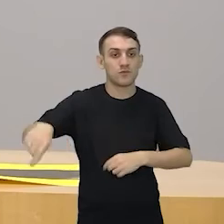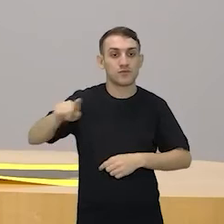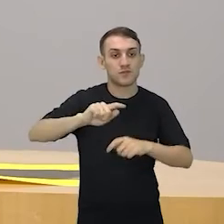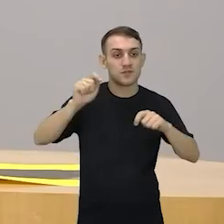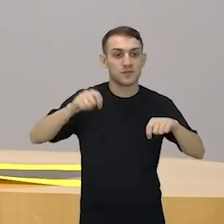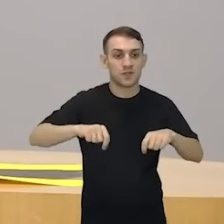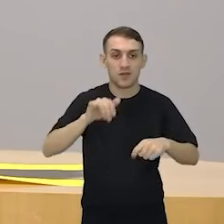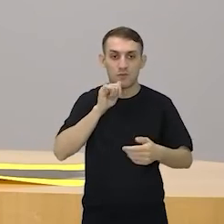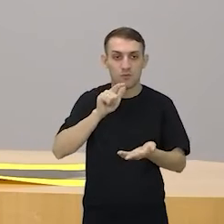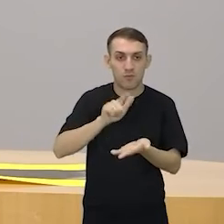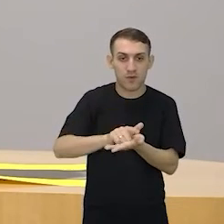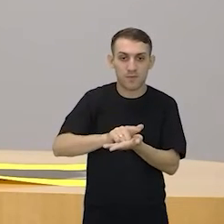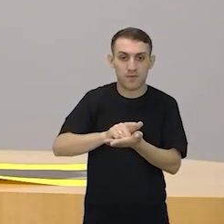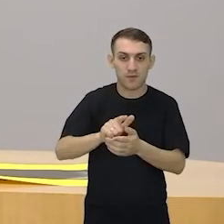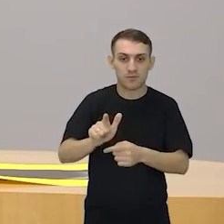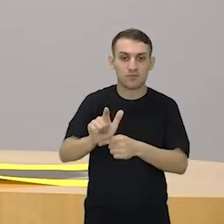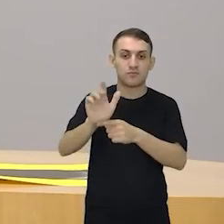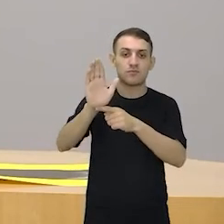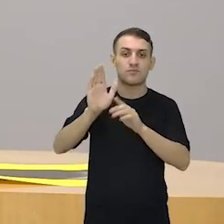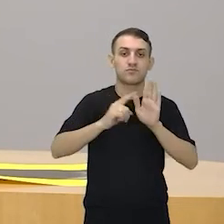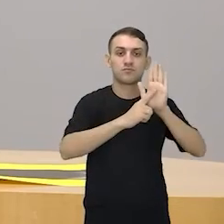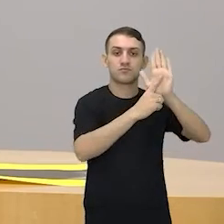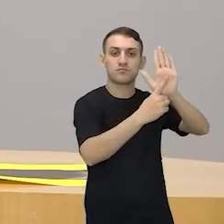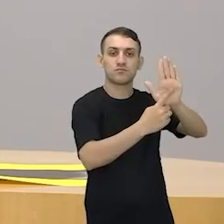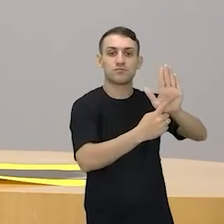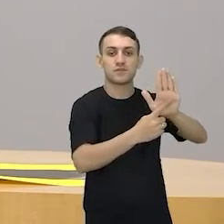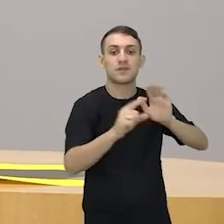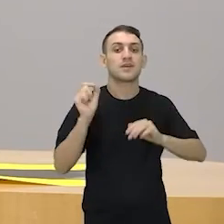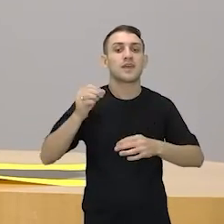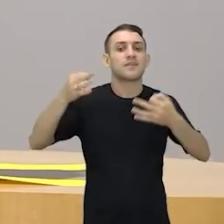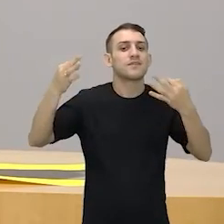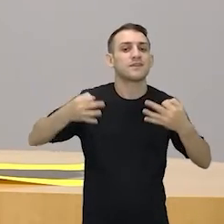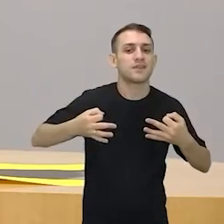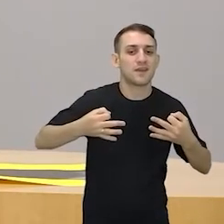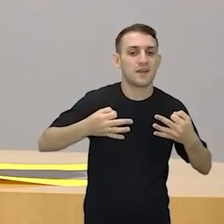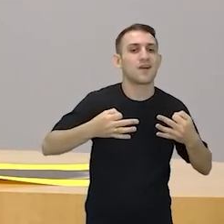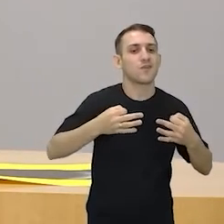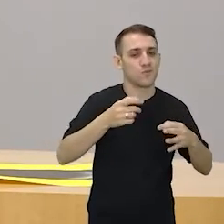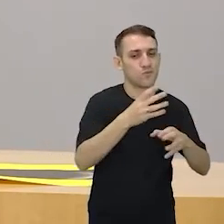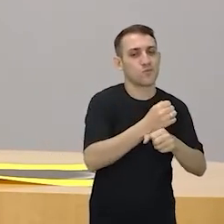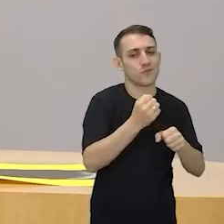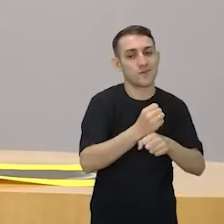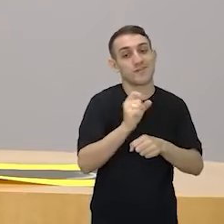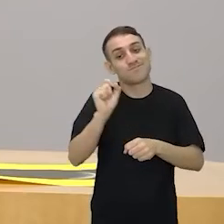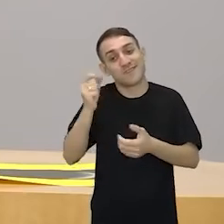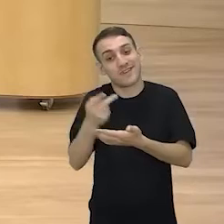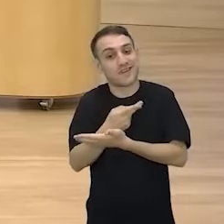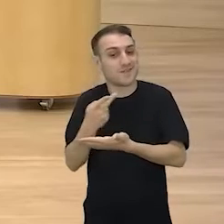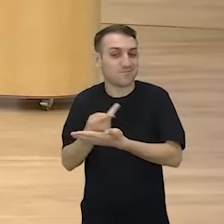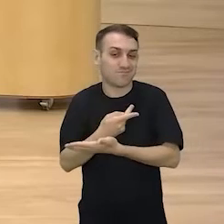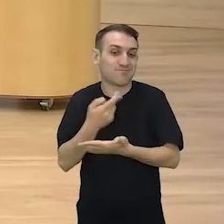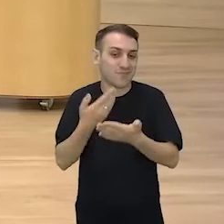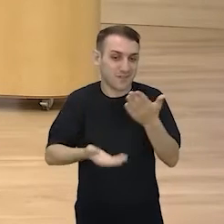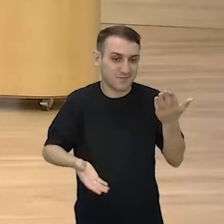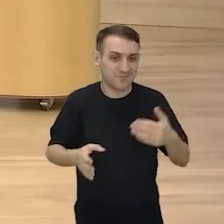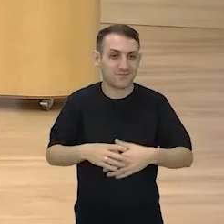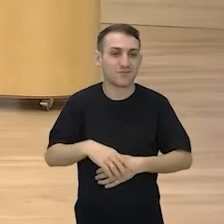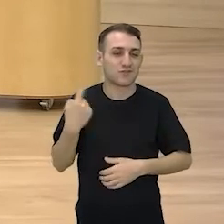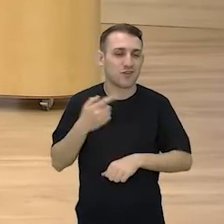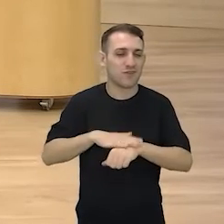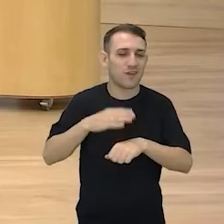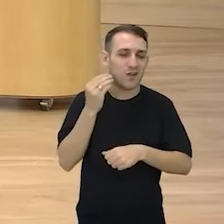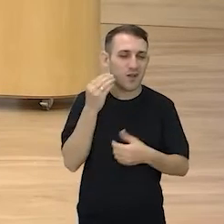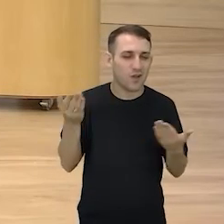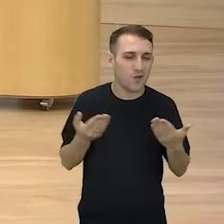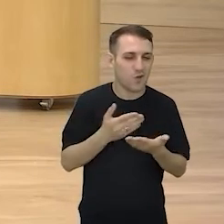levantar e mostrar para a galera. Quem acertar, ponto. Quem errar, não, ponto. Tá bom. Então vamos fazer um teste? Vamos.